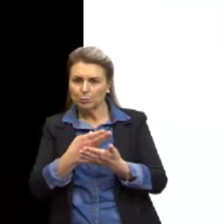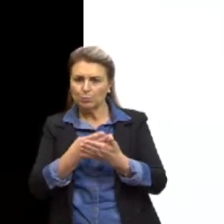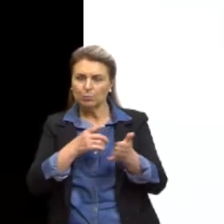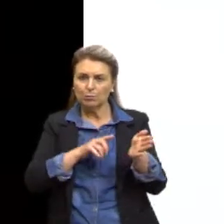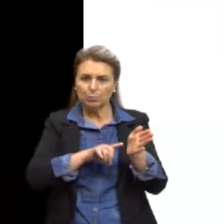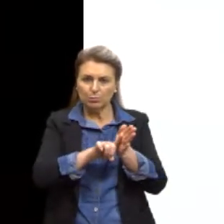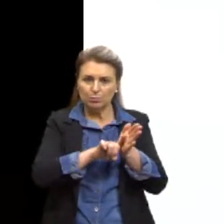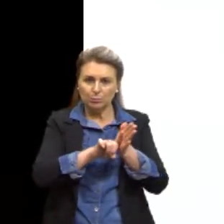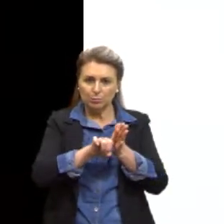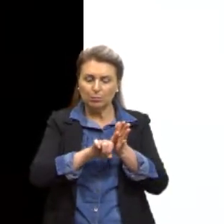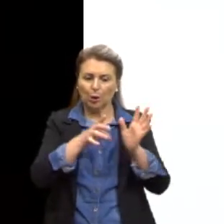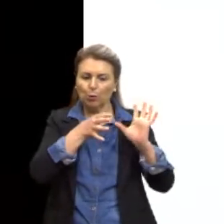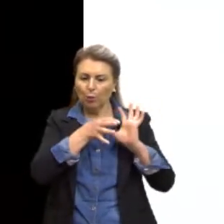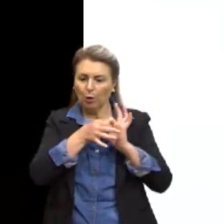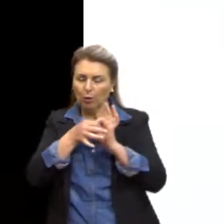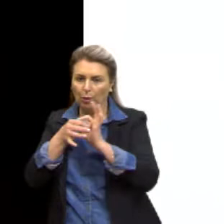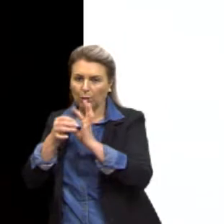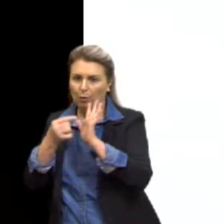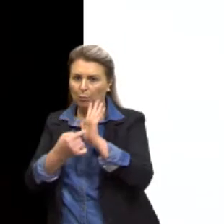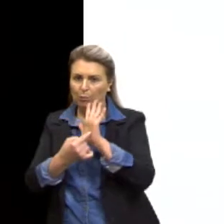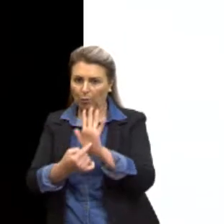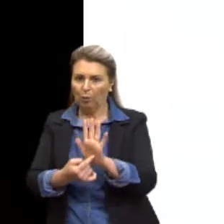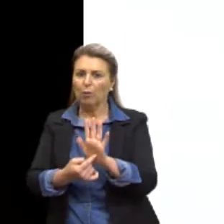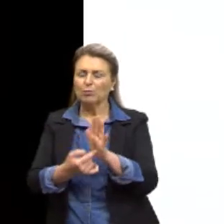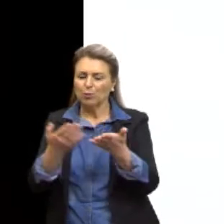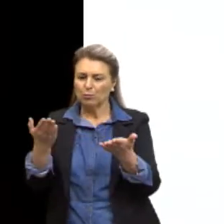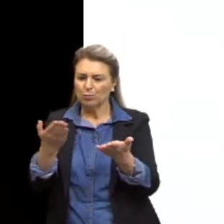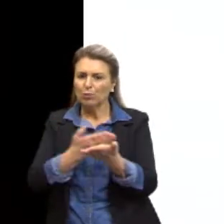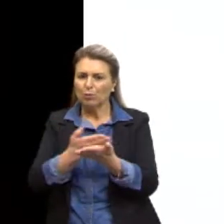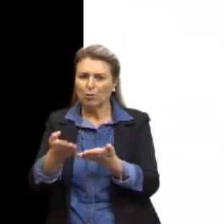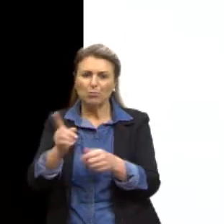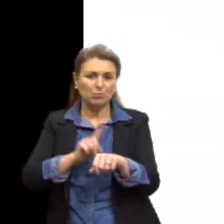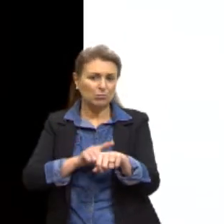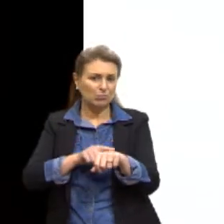neste contexto, eles são muito recentes, né?